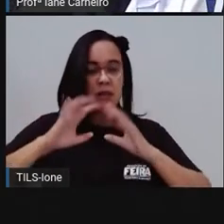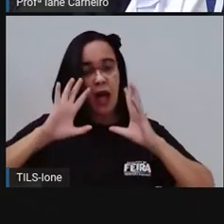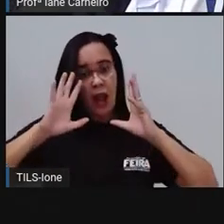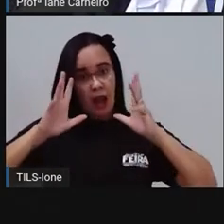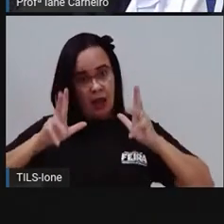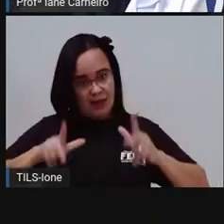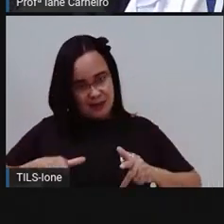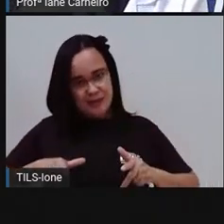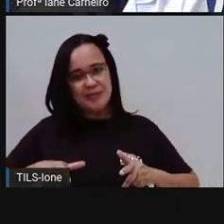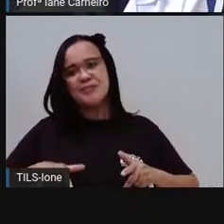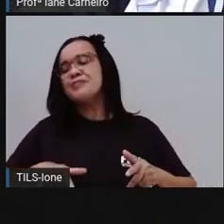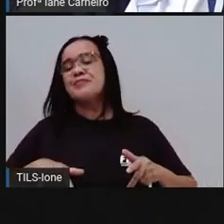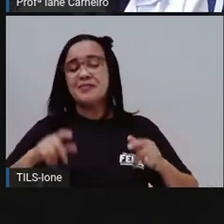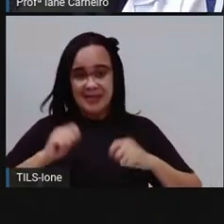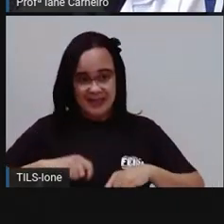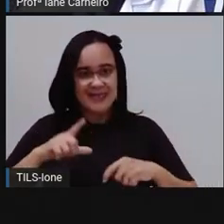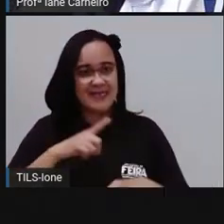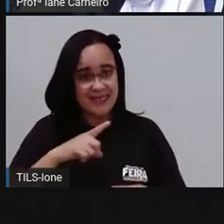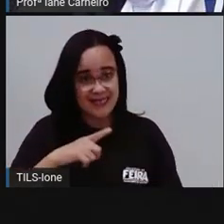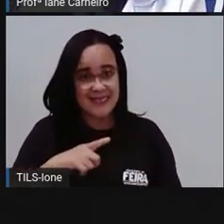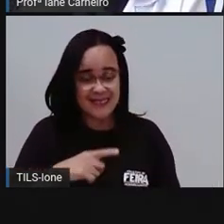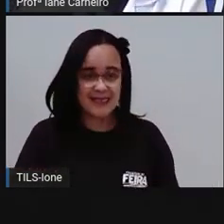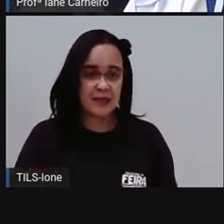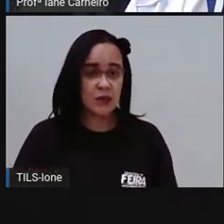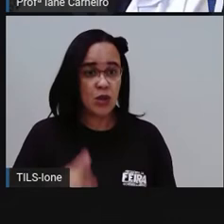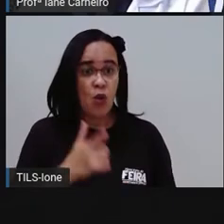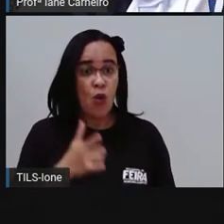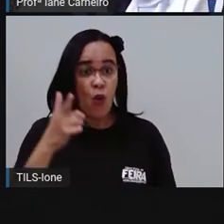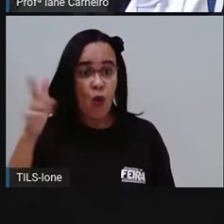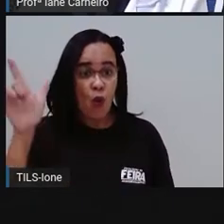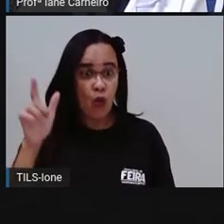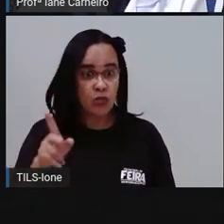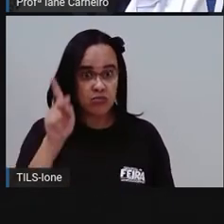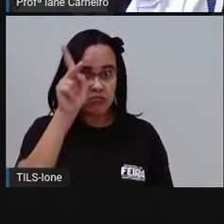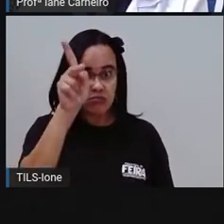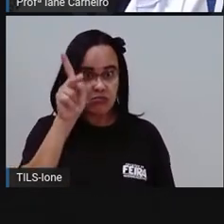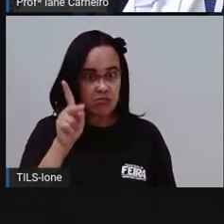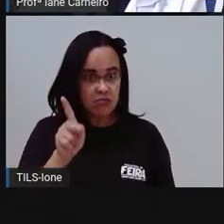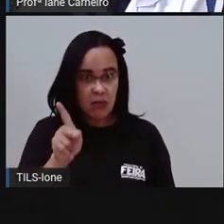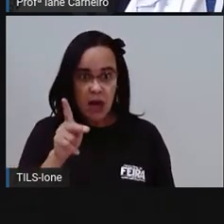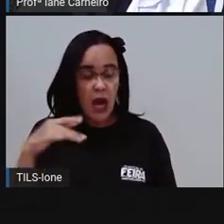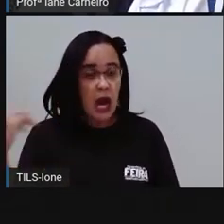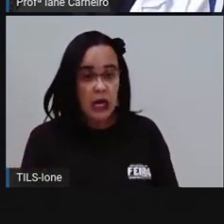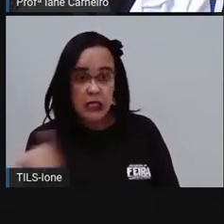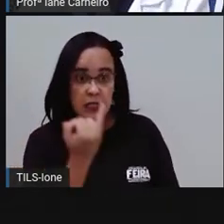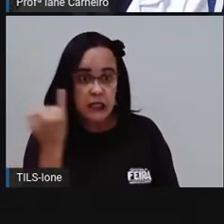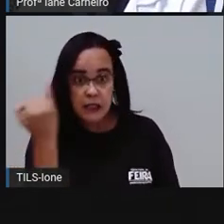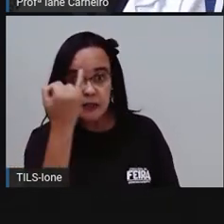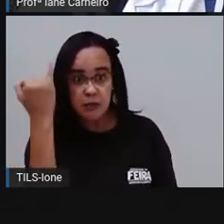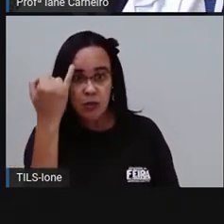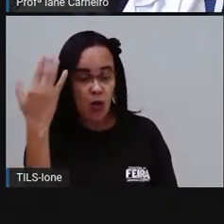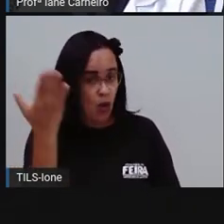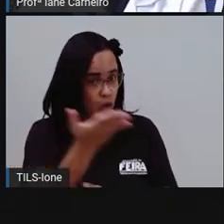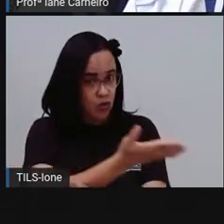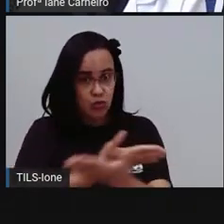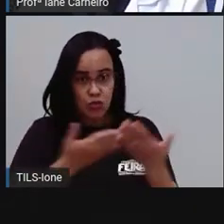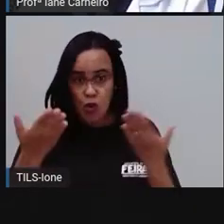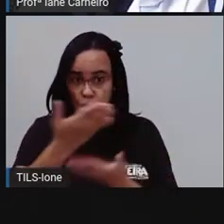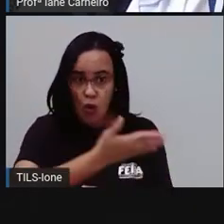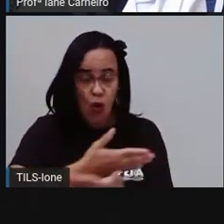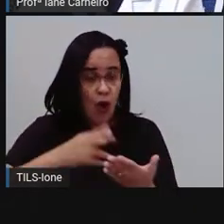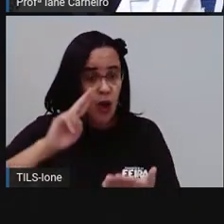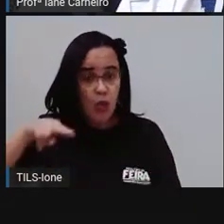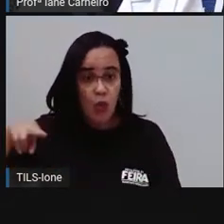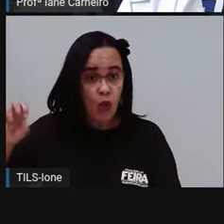escova de cabelo. Um objeto bem importante, ó, que é pessoal, né? Ninguém, você não pode compartilhar esse objeto, que é a